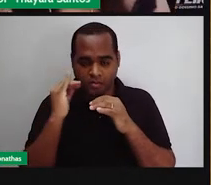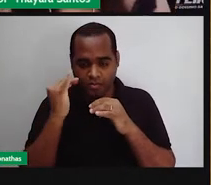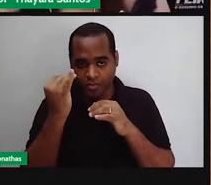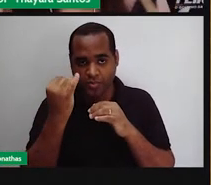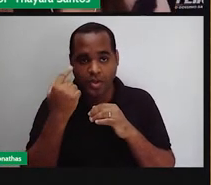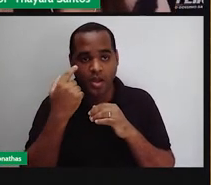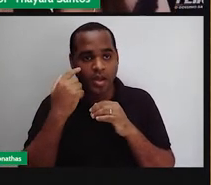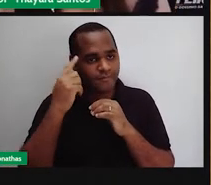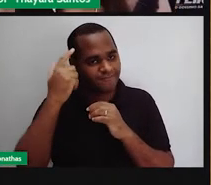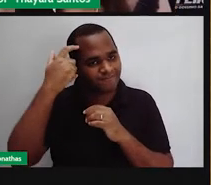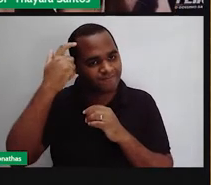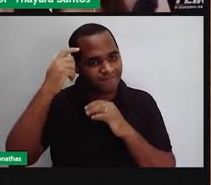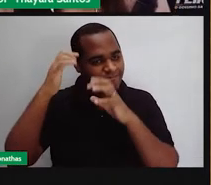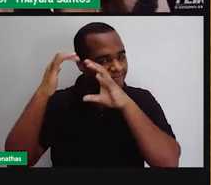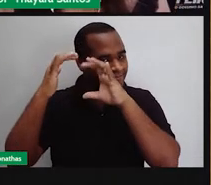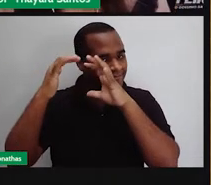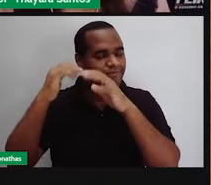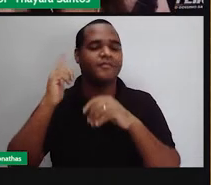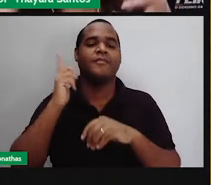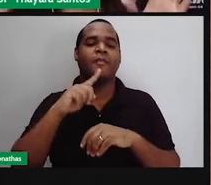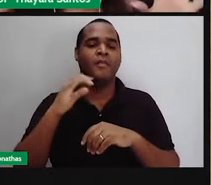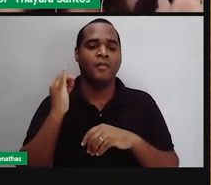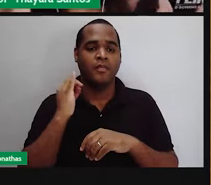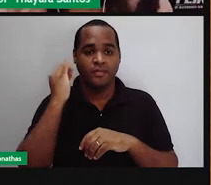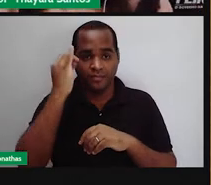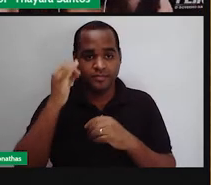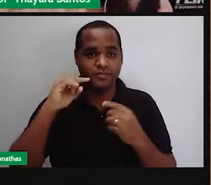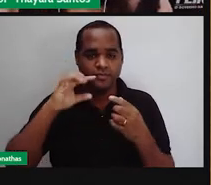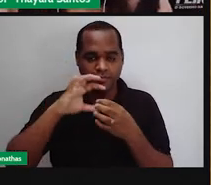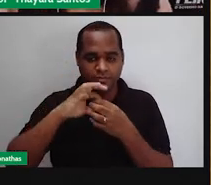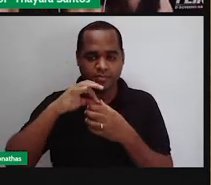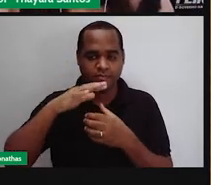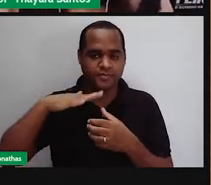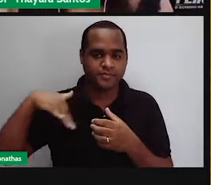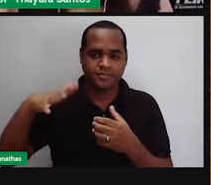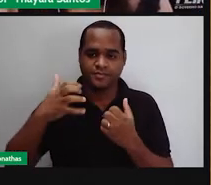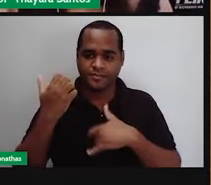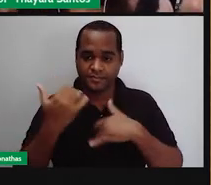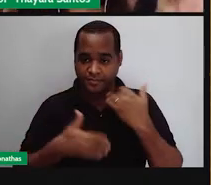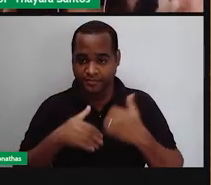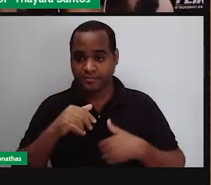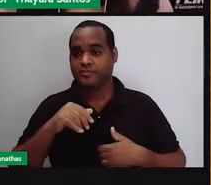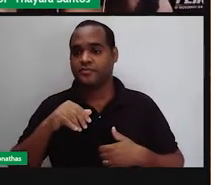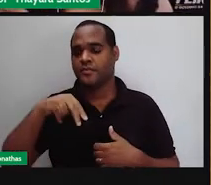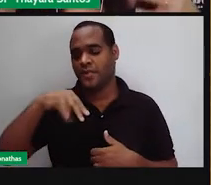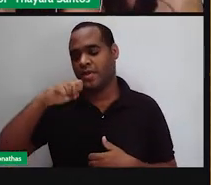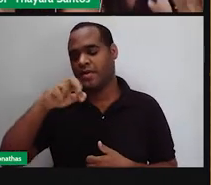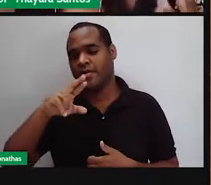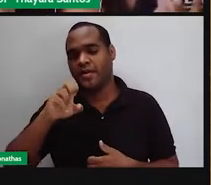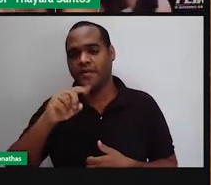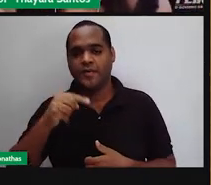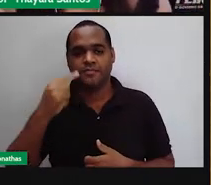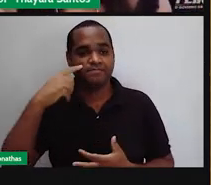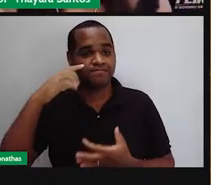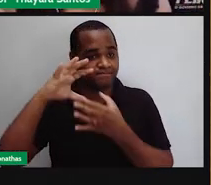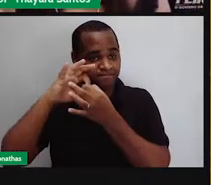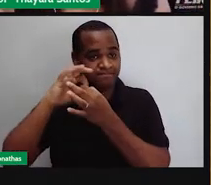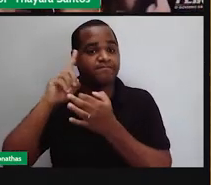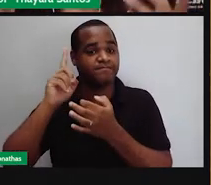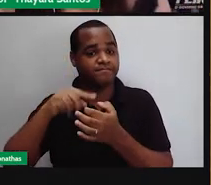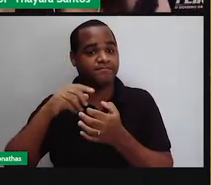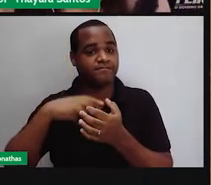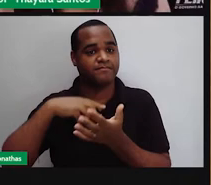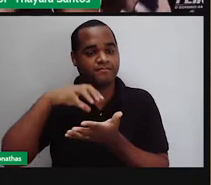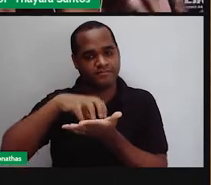vai enviar para o nosso sistema nervoso central. Então, o sistema nervoso periférico, que é formado pelos nervos, manda essa mensagem para o sistema nervoso